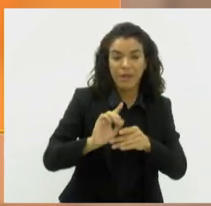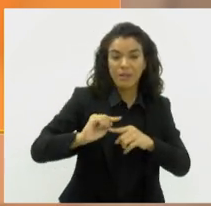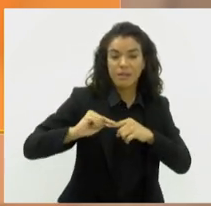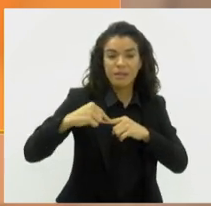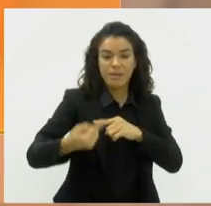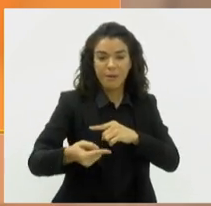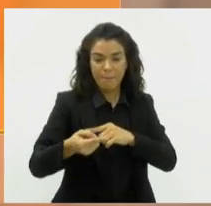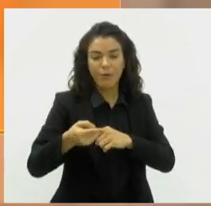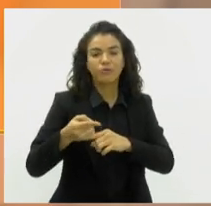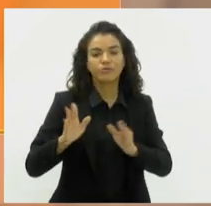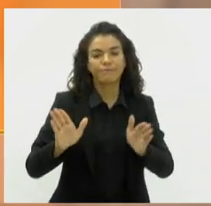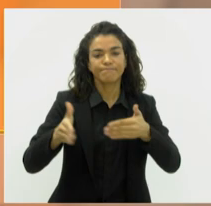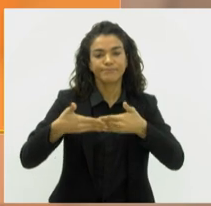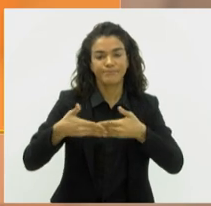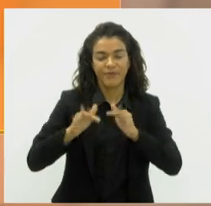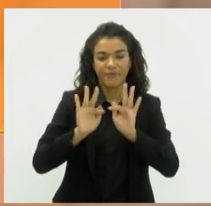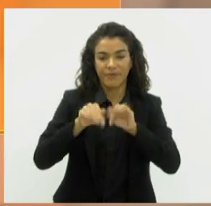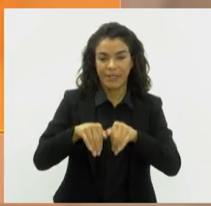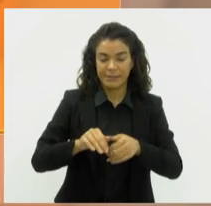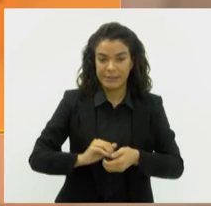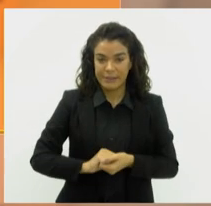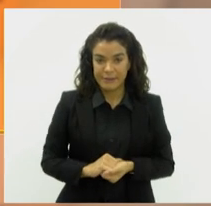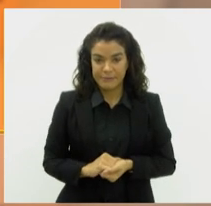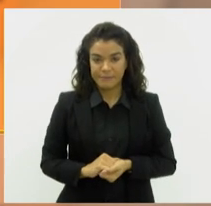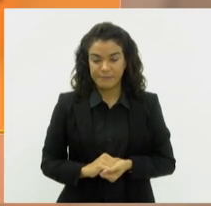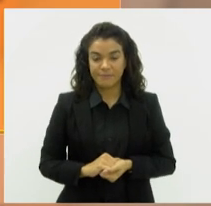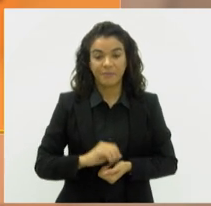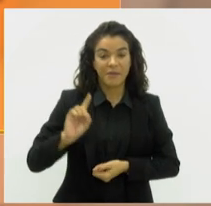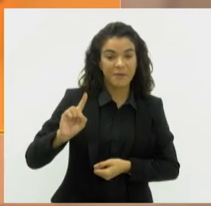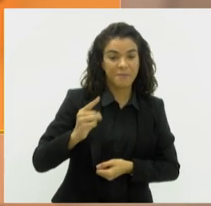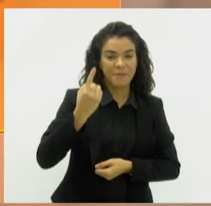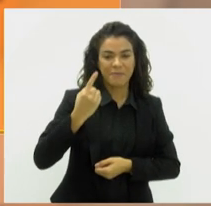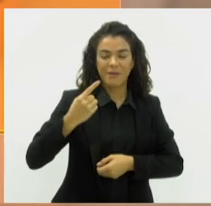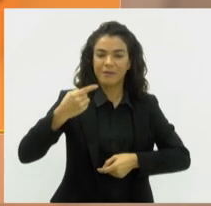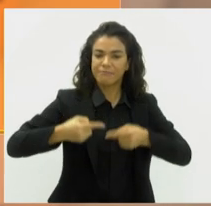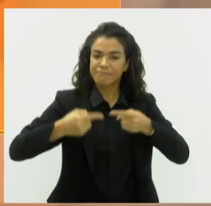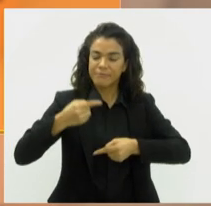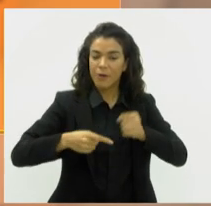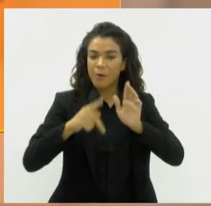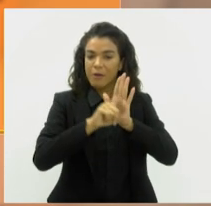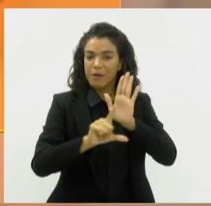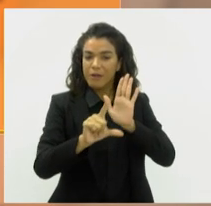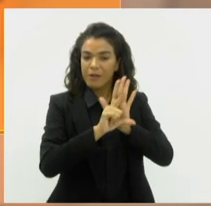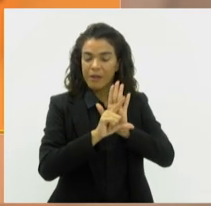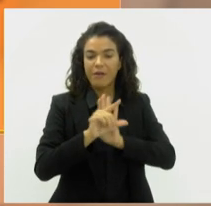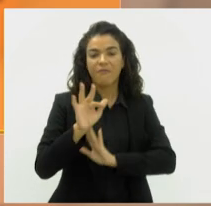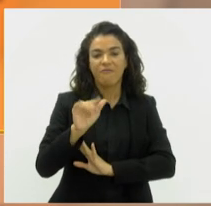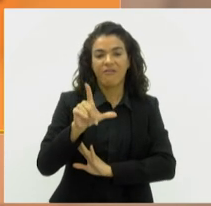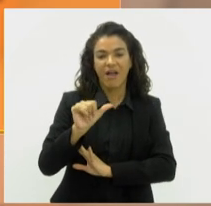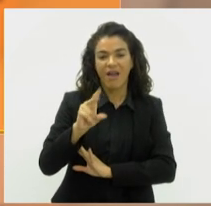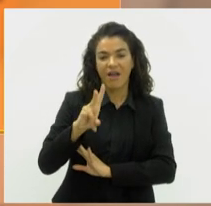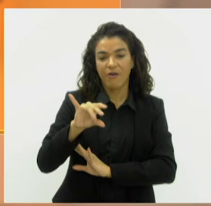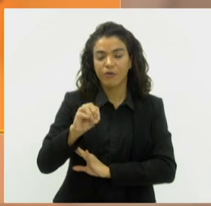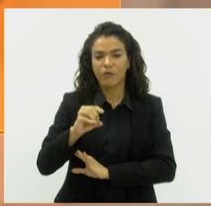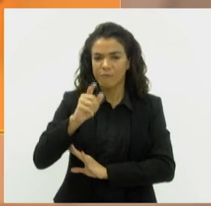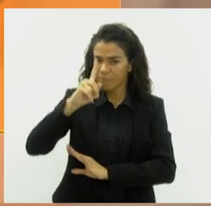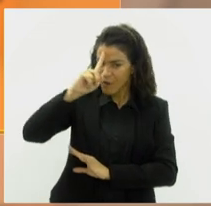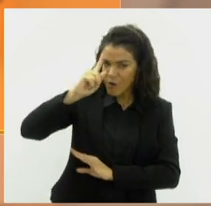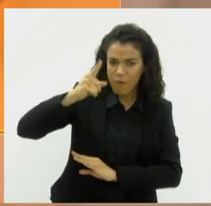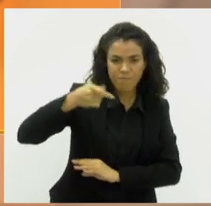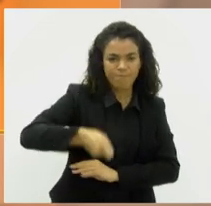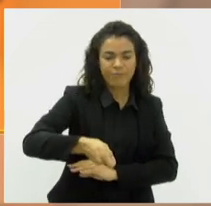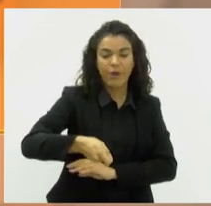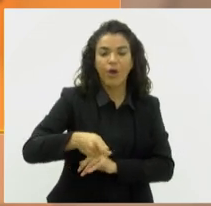prestação ser finalizada. Em primeira discussão, o projeto do deputado Flávio Serafini, que obriga os